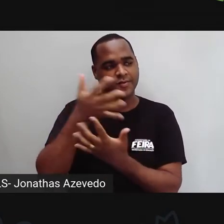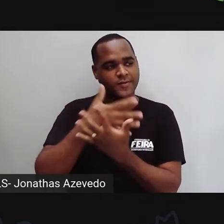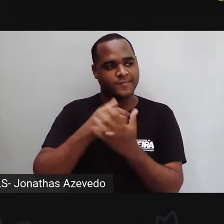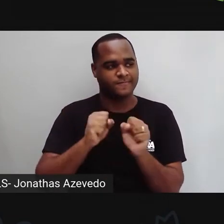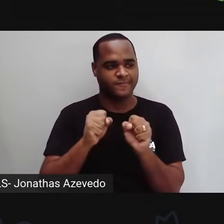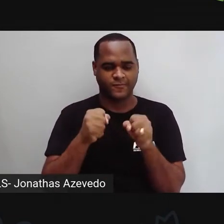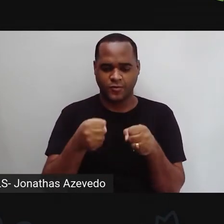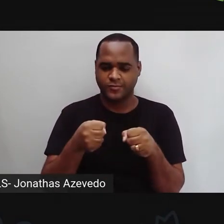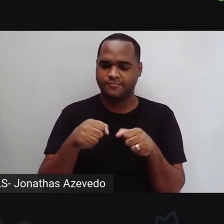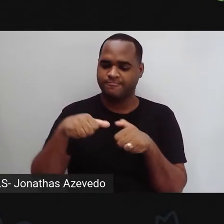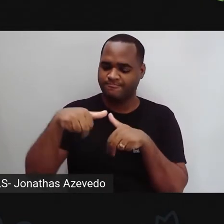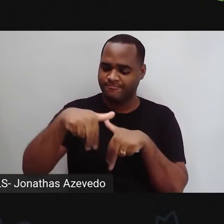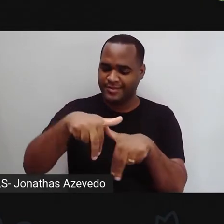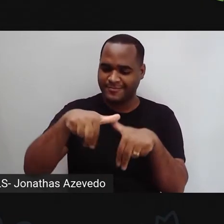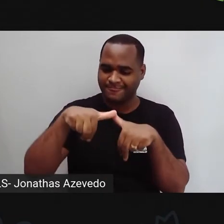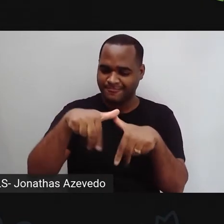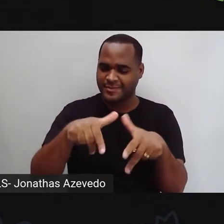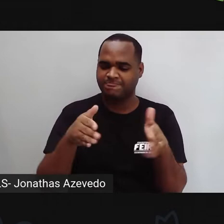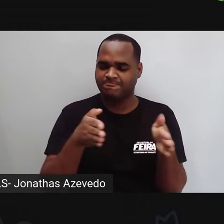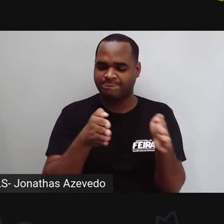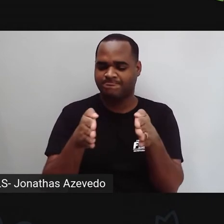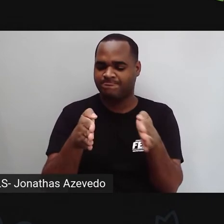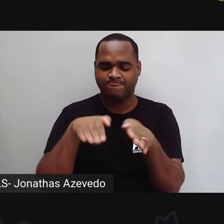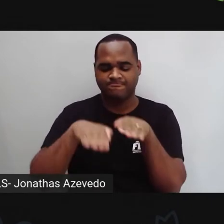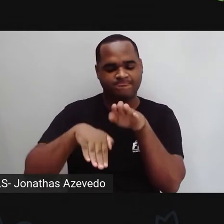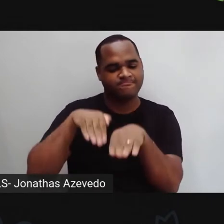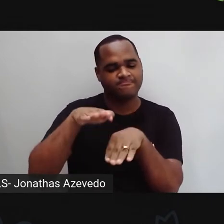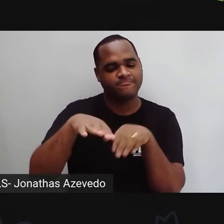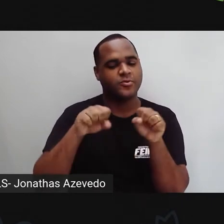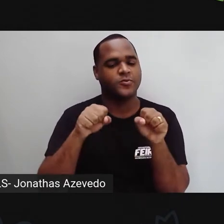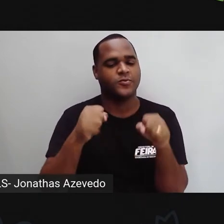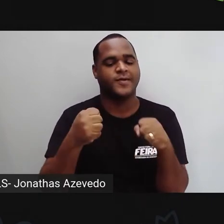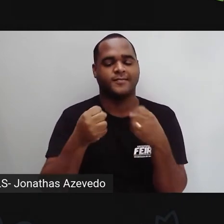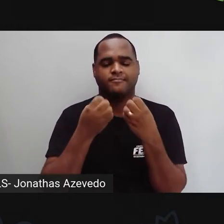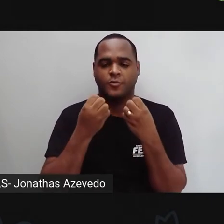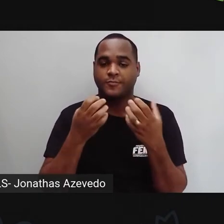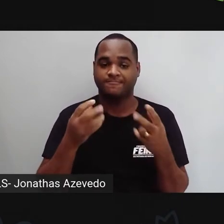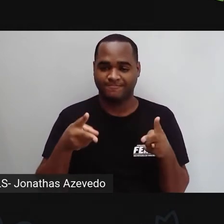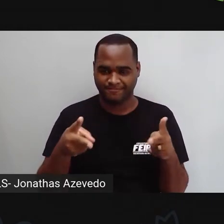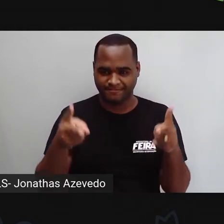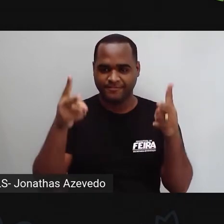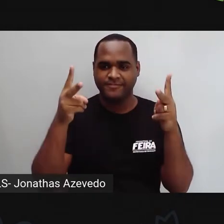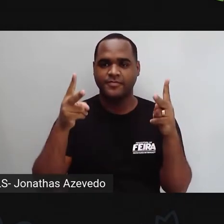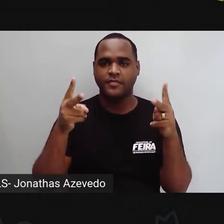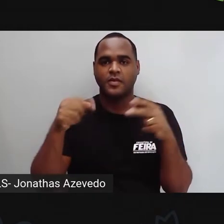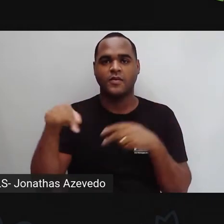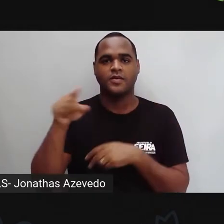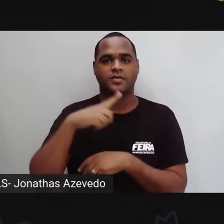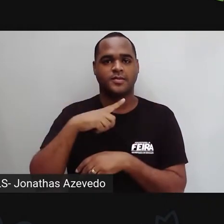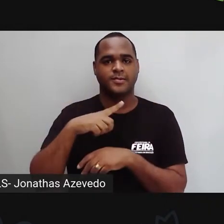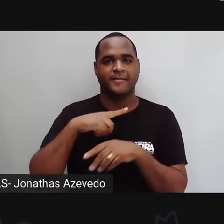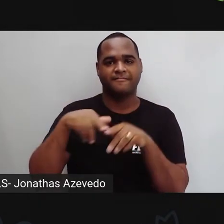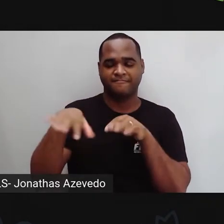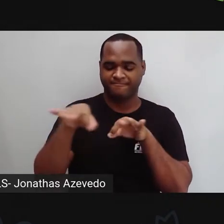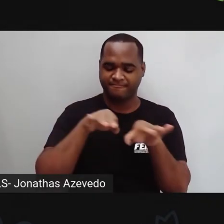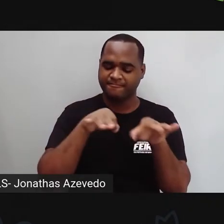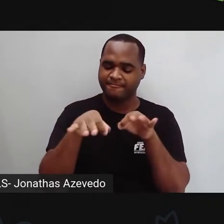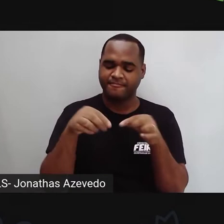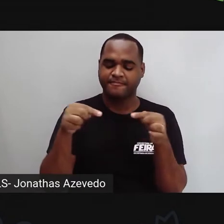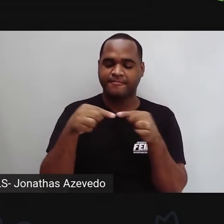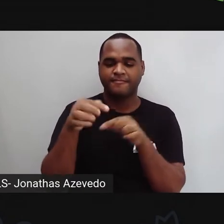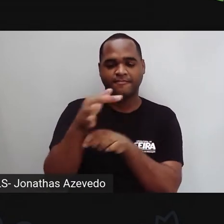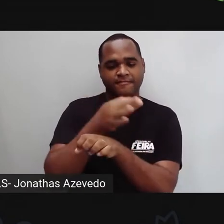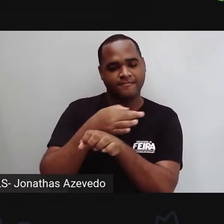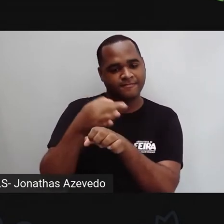trilhar novos caminhos. E aí, dando continuidade a tudo que a gente vem estudando nesses preparativos para as